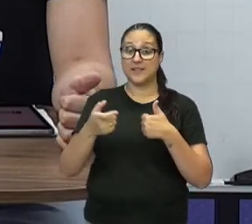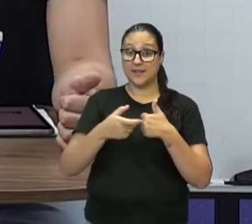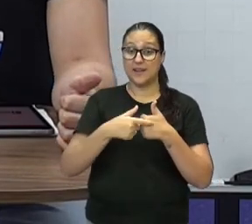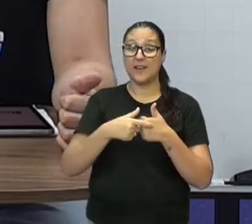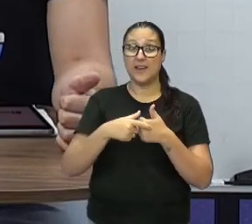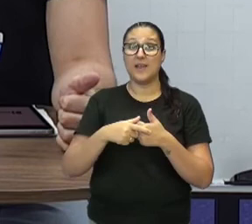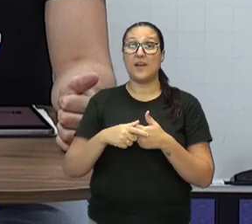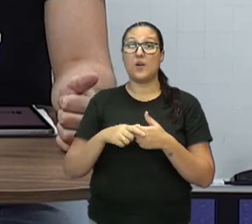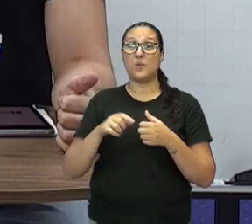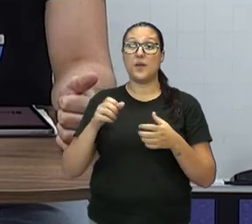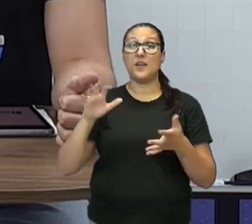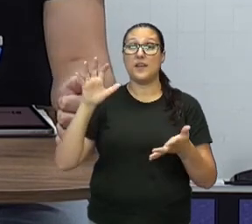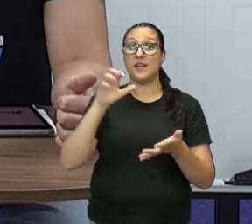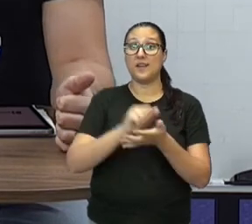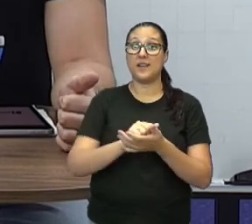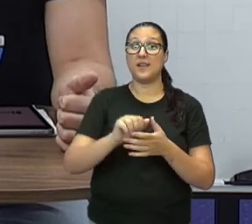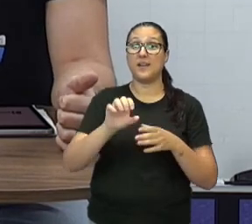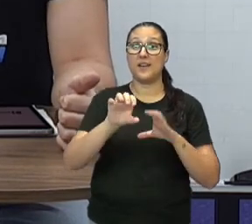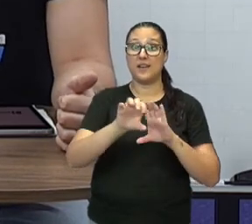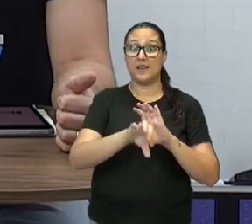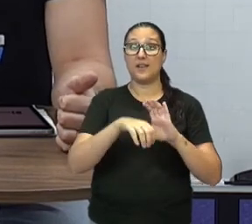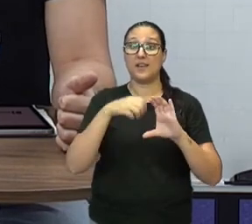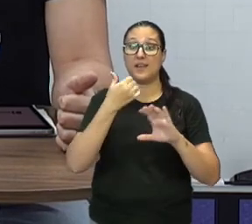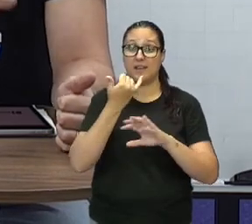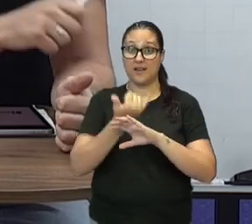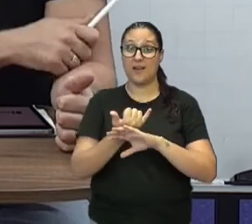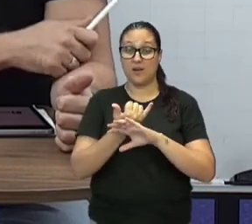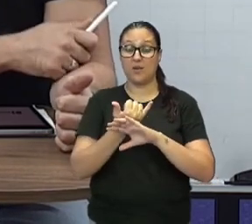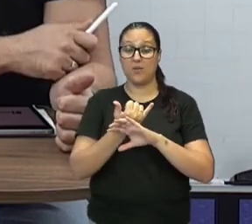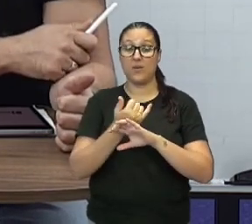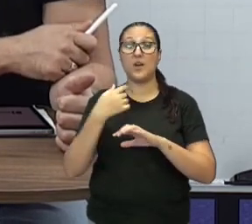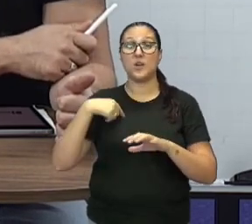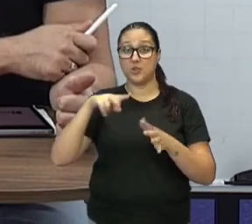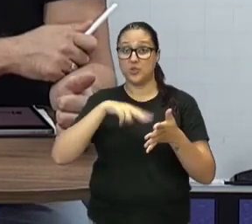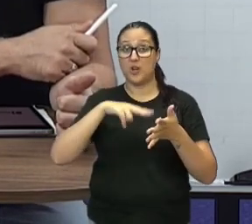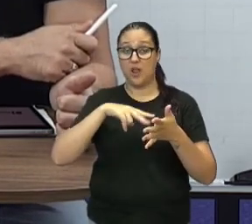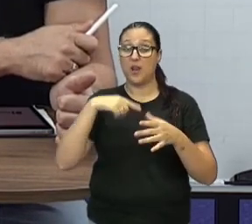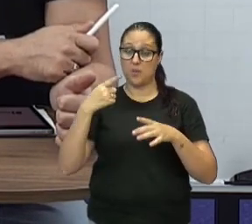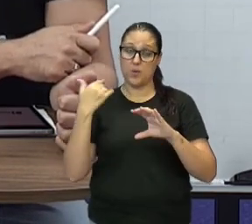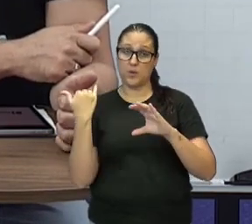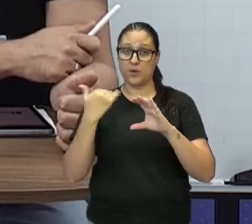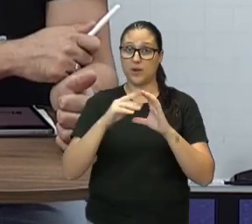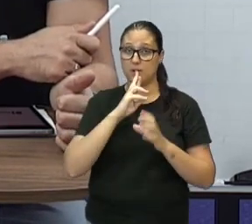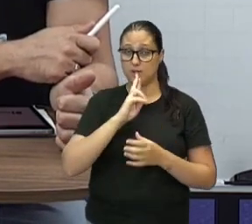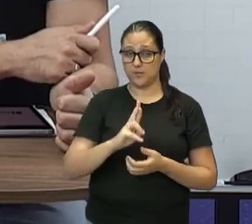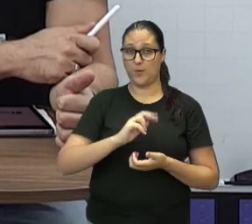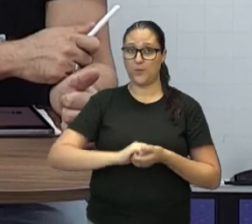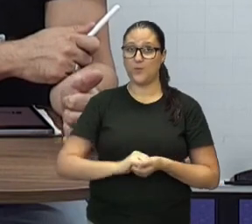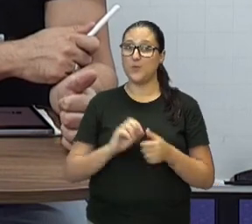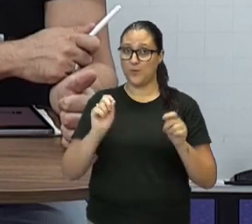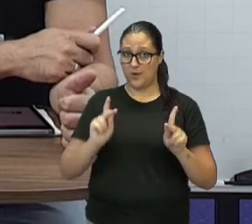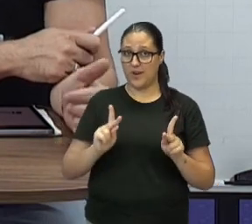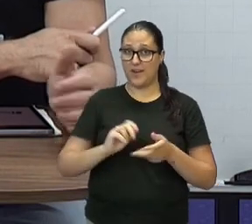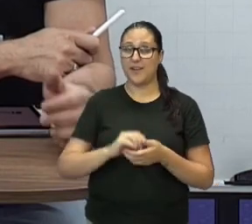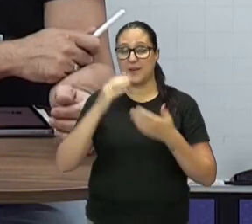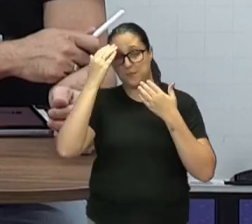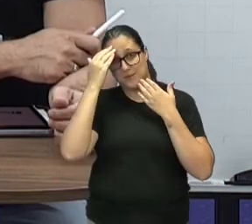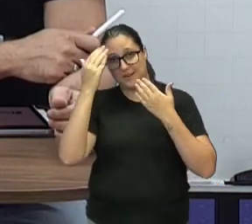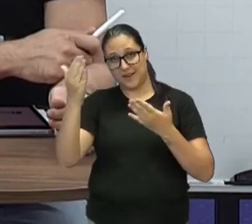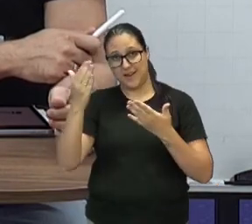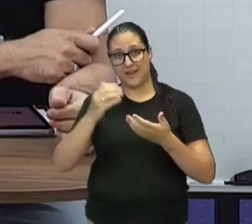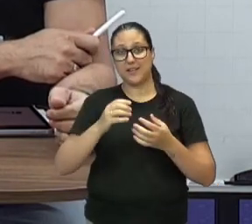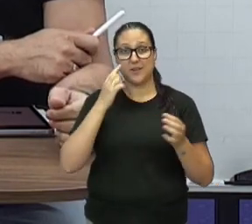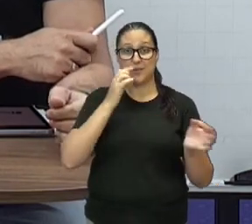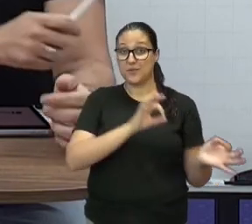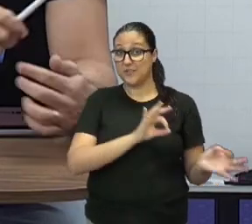canal, e deixem seus comentários aí, que a gente lê e responde assim que puder. Tá certo? Obrigado por ter assistido